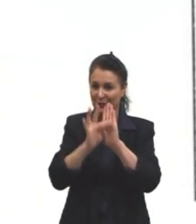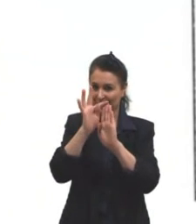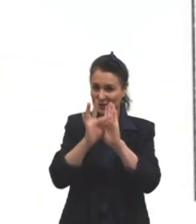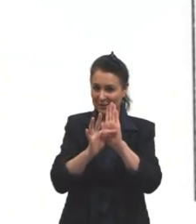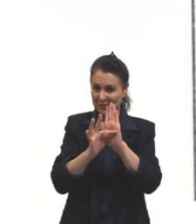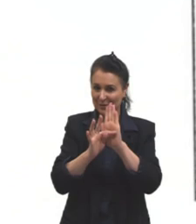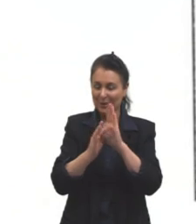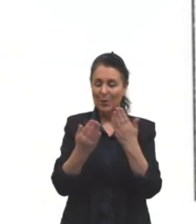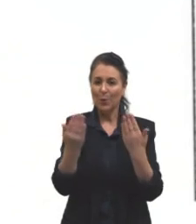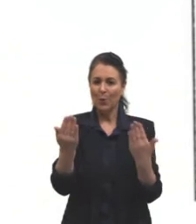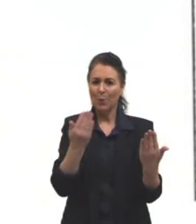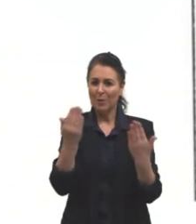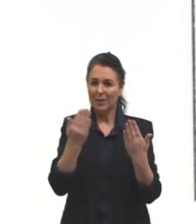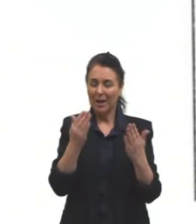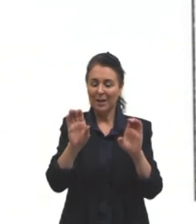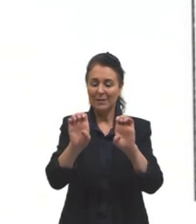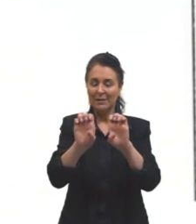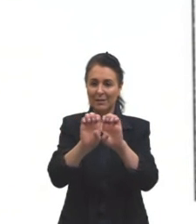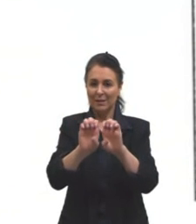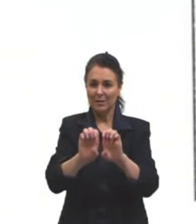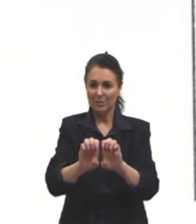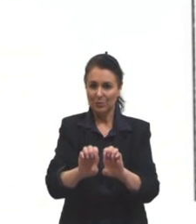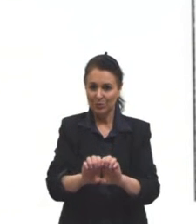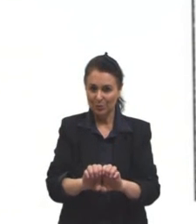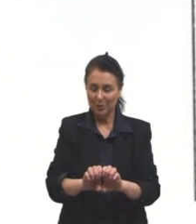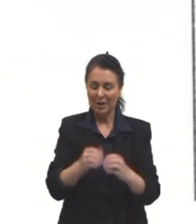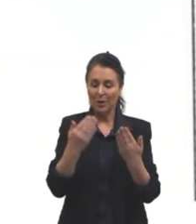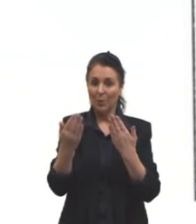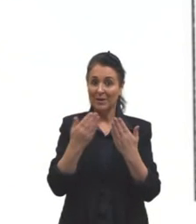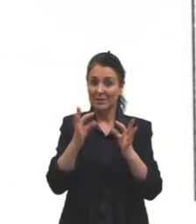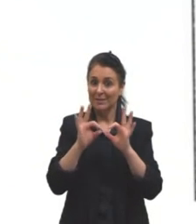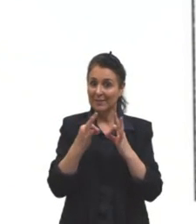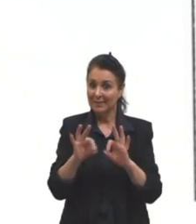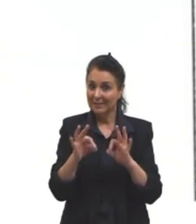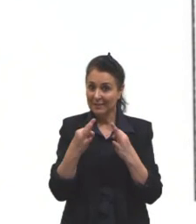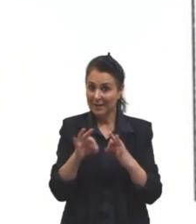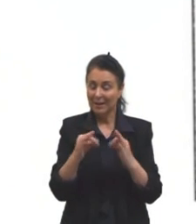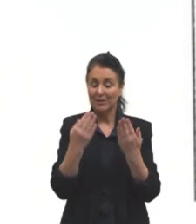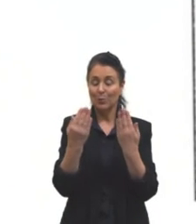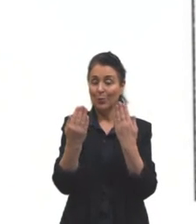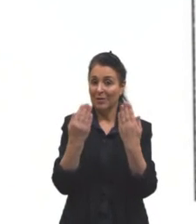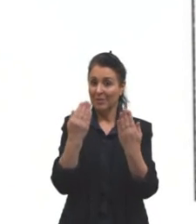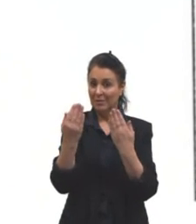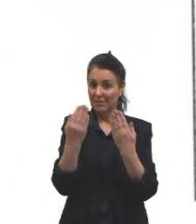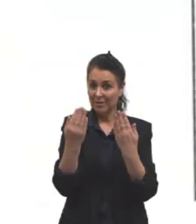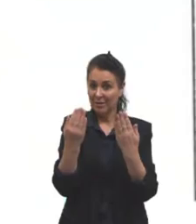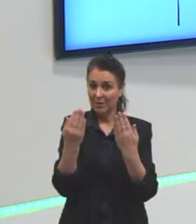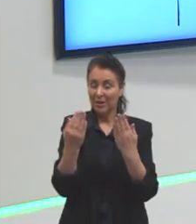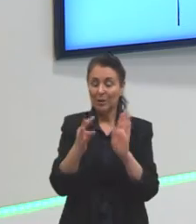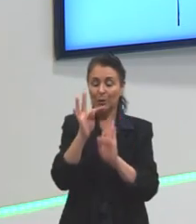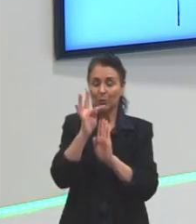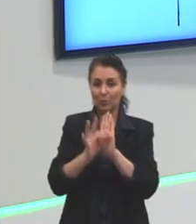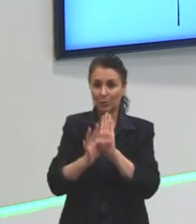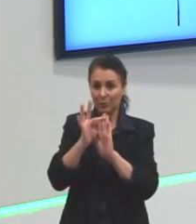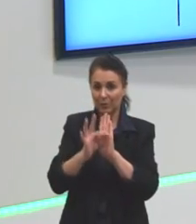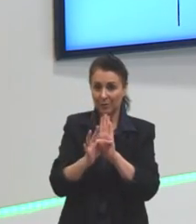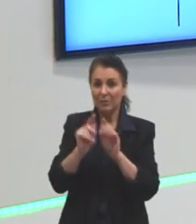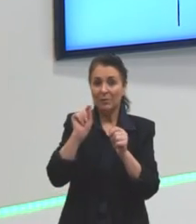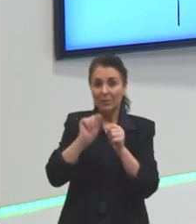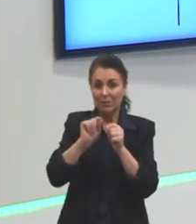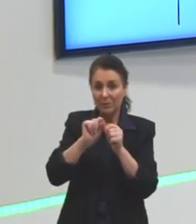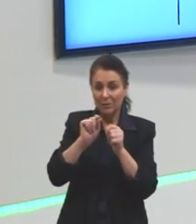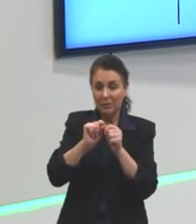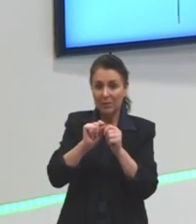uma análise da estrutura, uma análise da sintaxe, uma análise do texto vai nos fazer